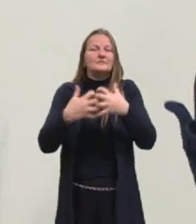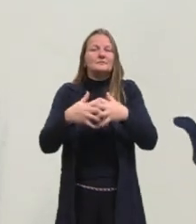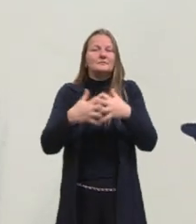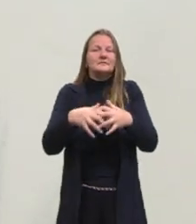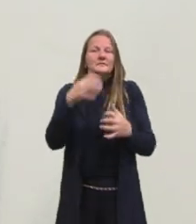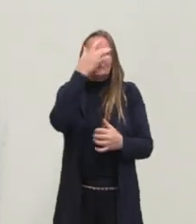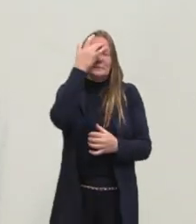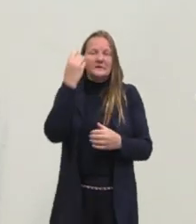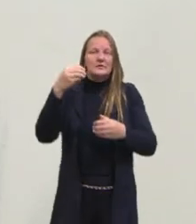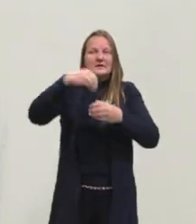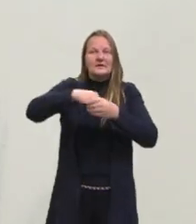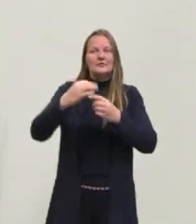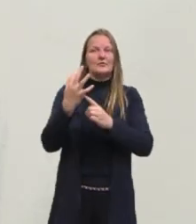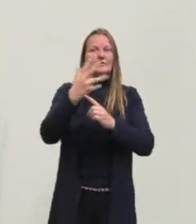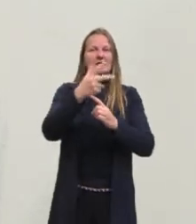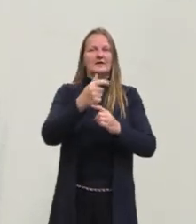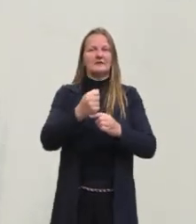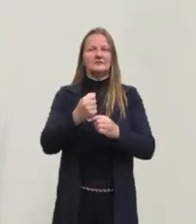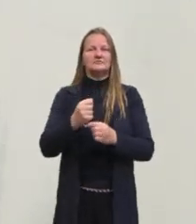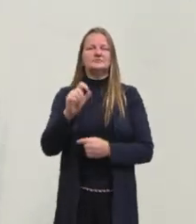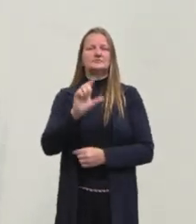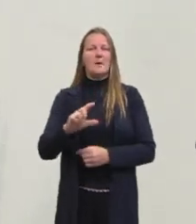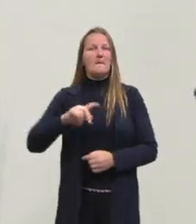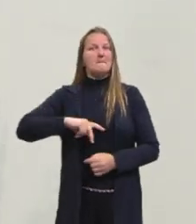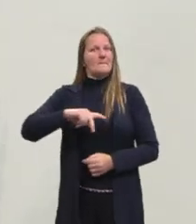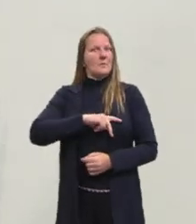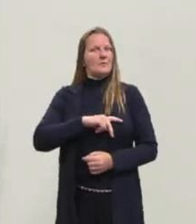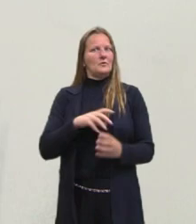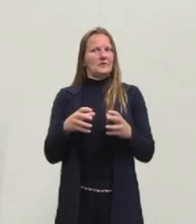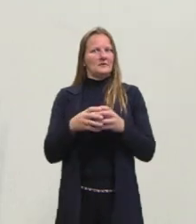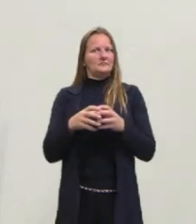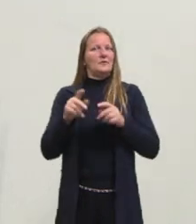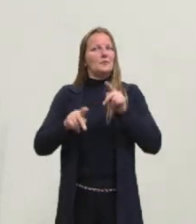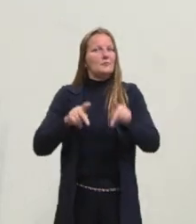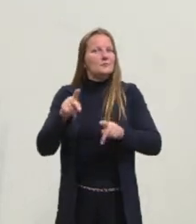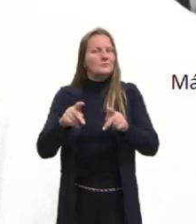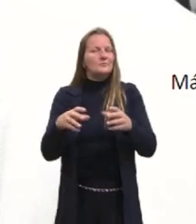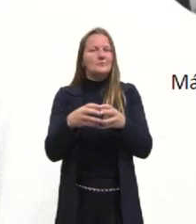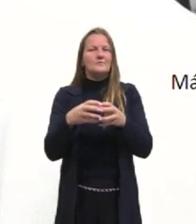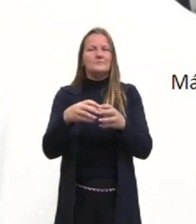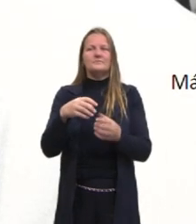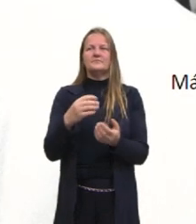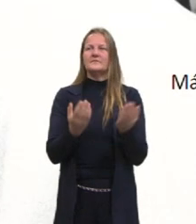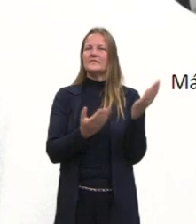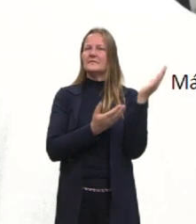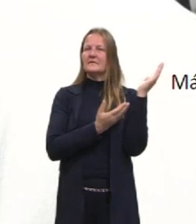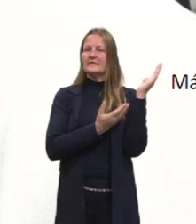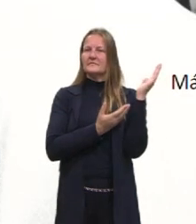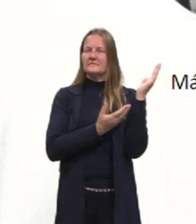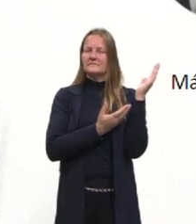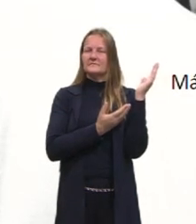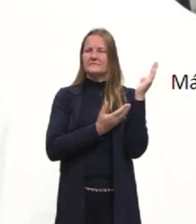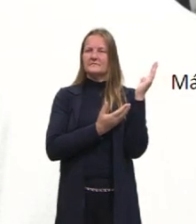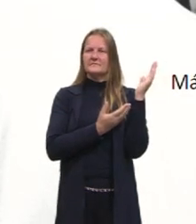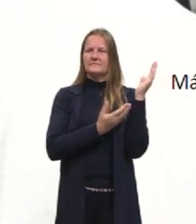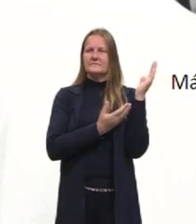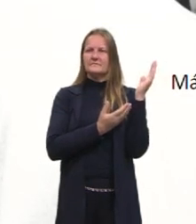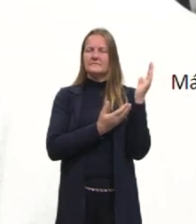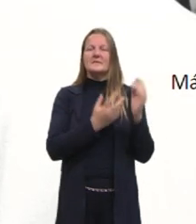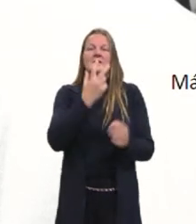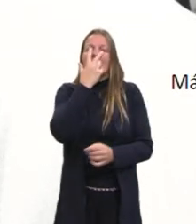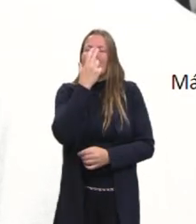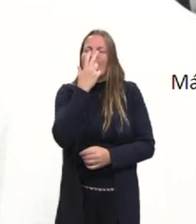dessa arte, é uma arte mais popular. E o Macunaíma não deixa de ser o que? A grande representação do nosso